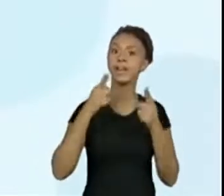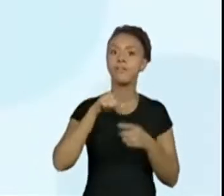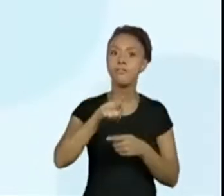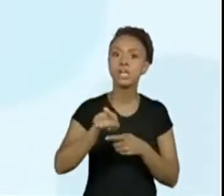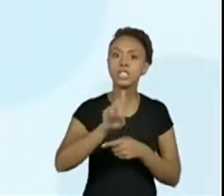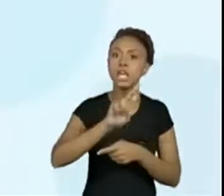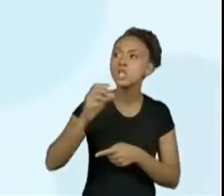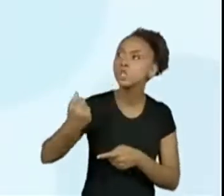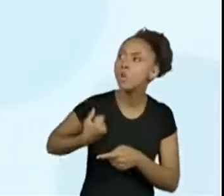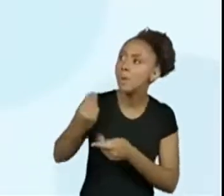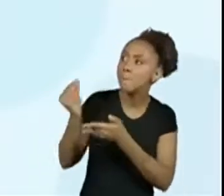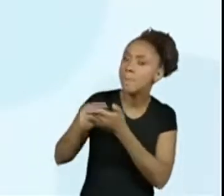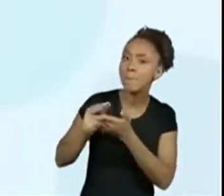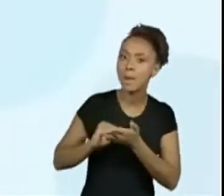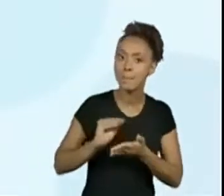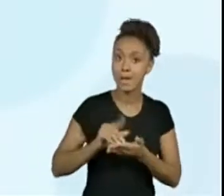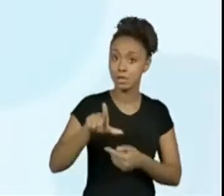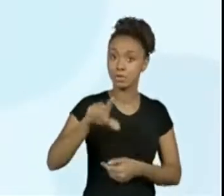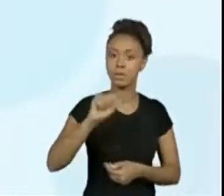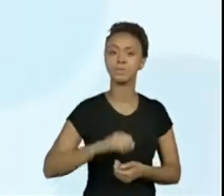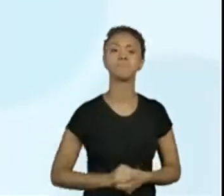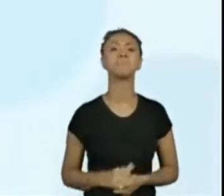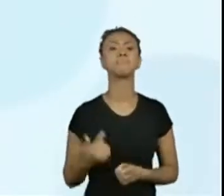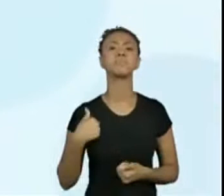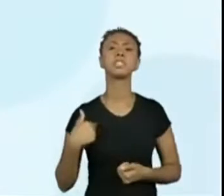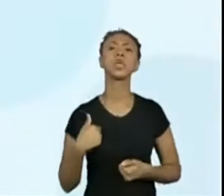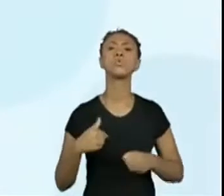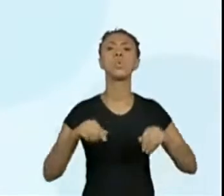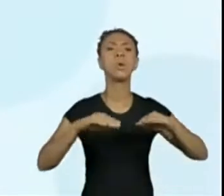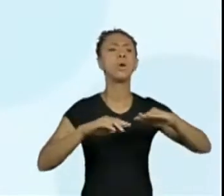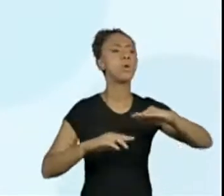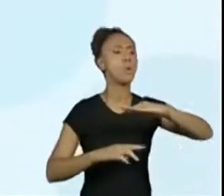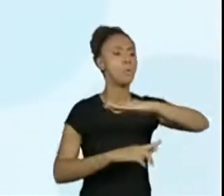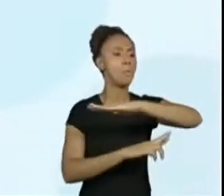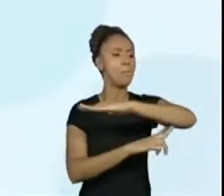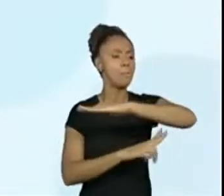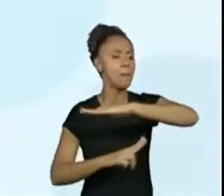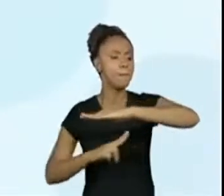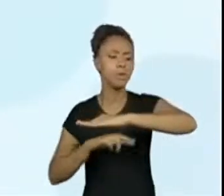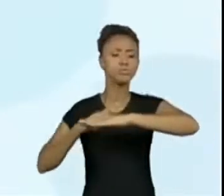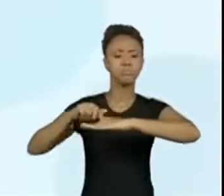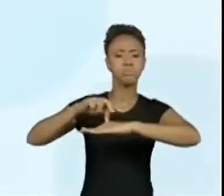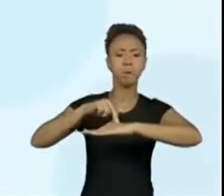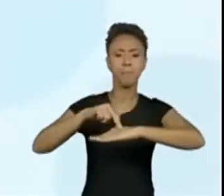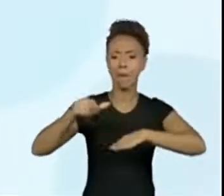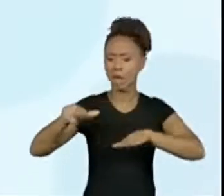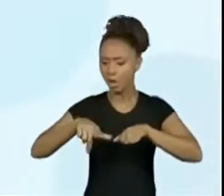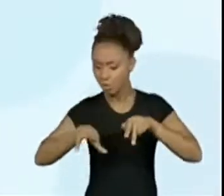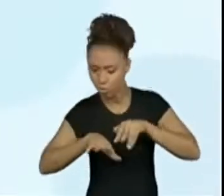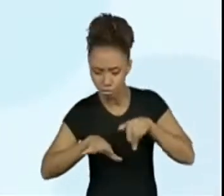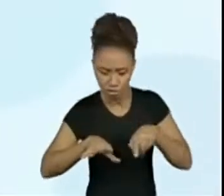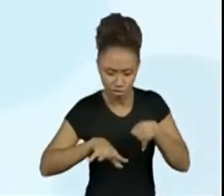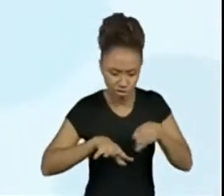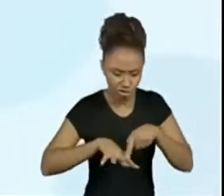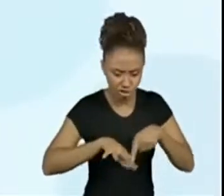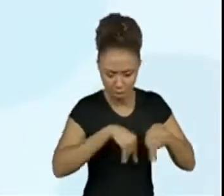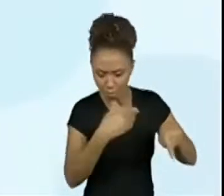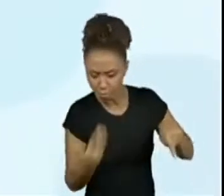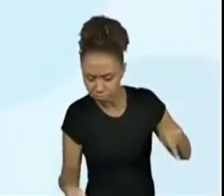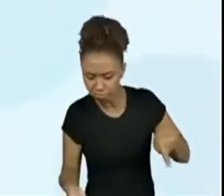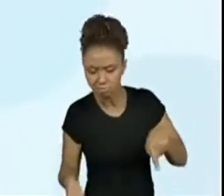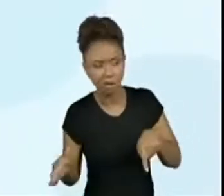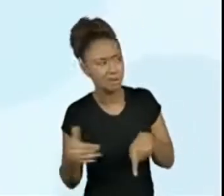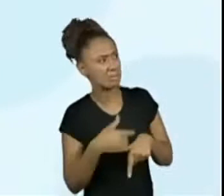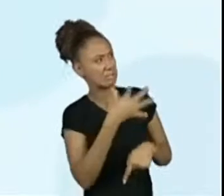levantar e escolher uma. Fui passear na pinguelinha, chinelinho, caiu do pé. Os peixinhos reclamaram, que cheirinho de